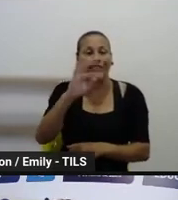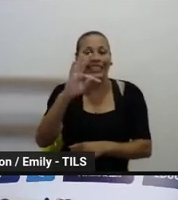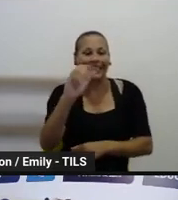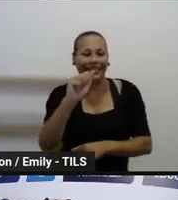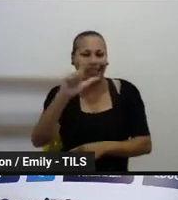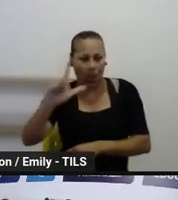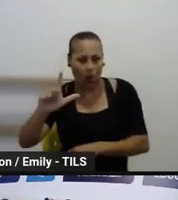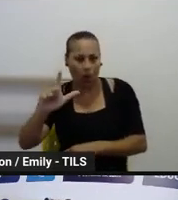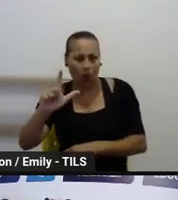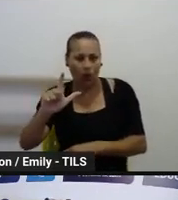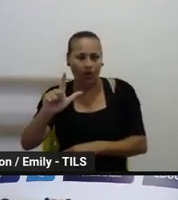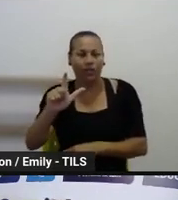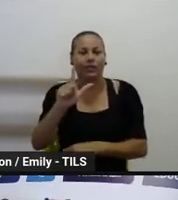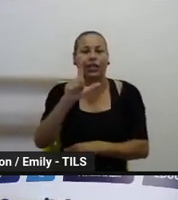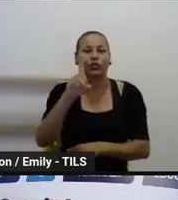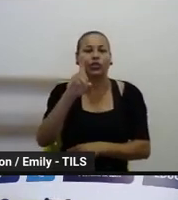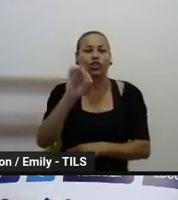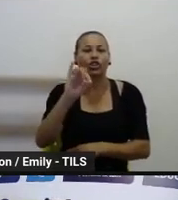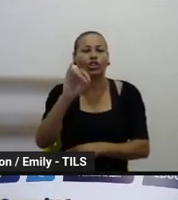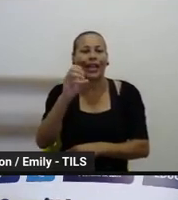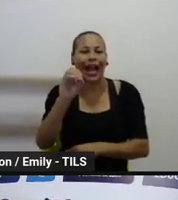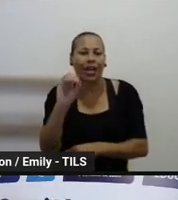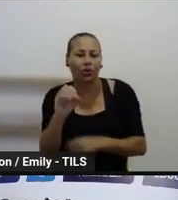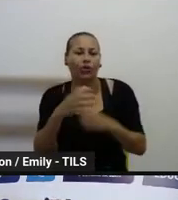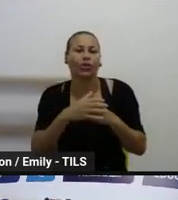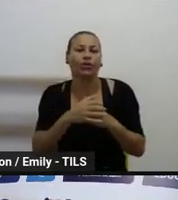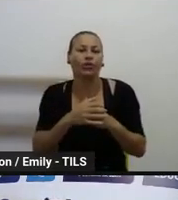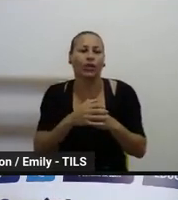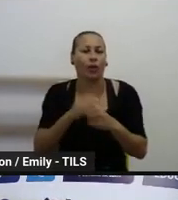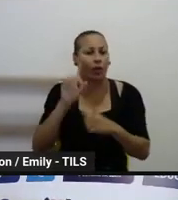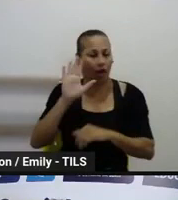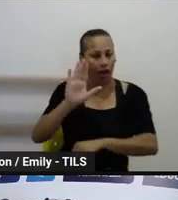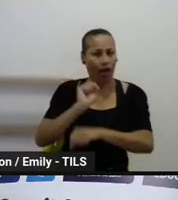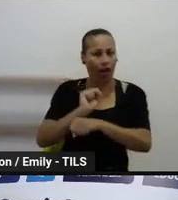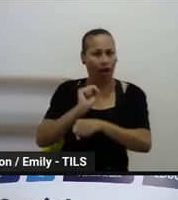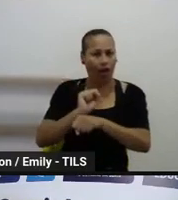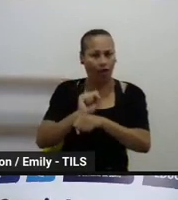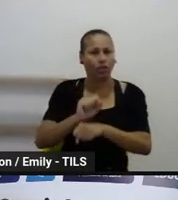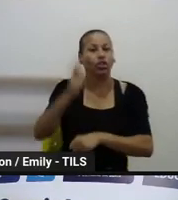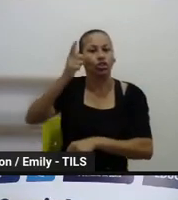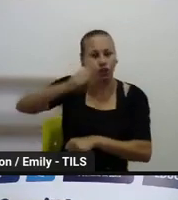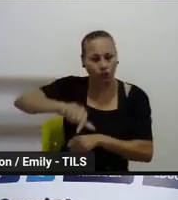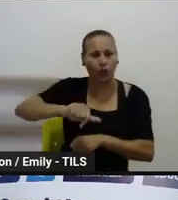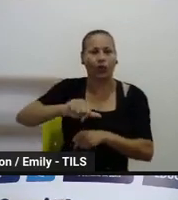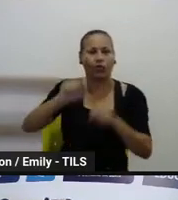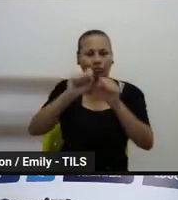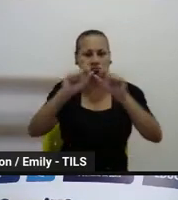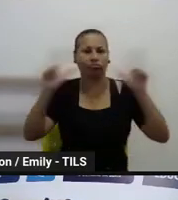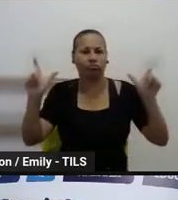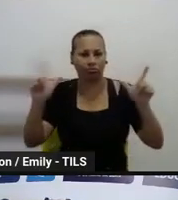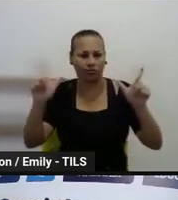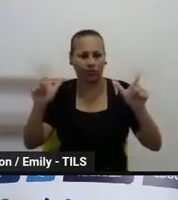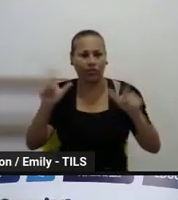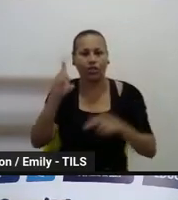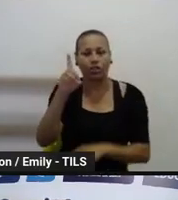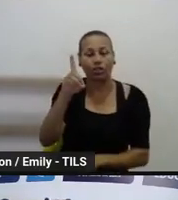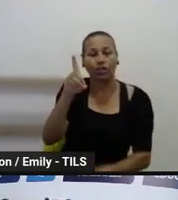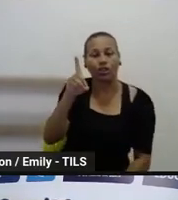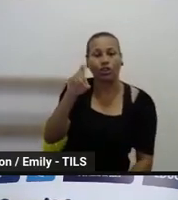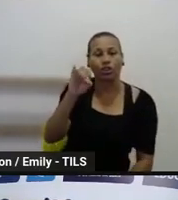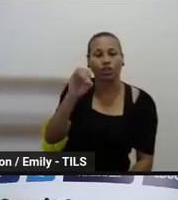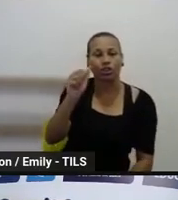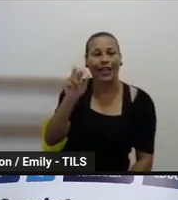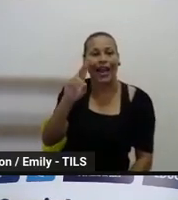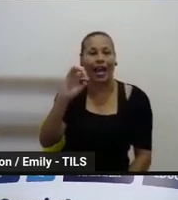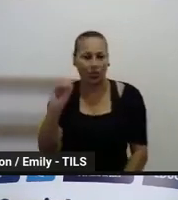mas vai haver uma prorrogação, então, sairá novamente essa prorrogação no diário oficial. Então, vocês podem ficar